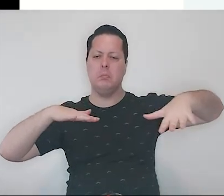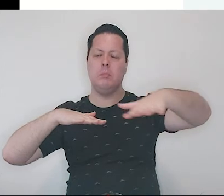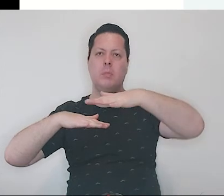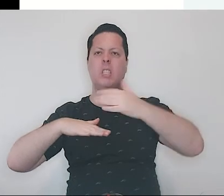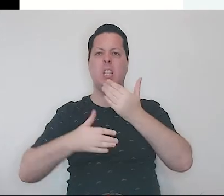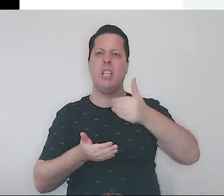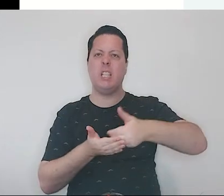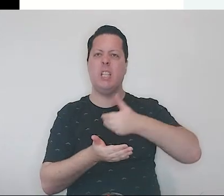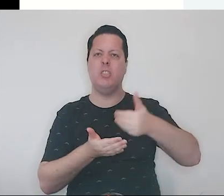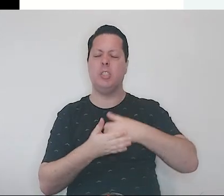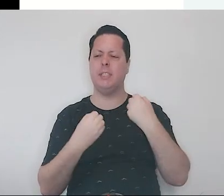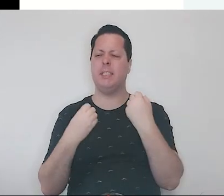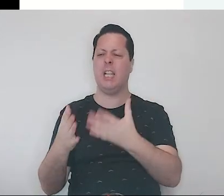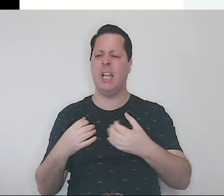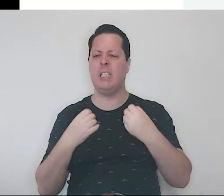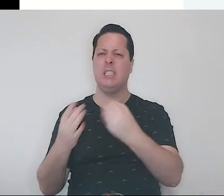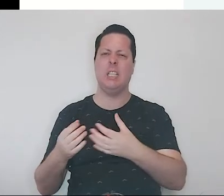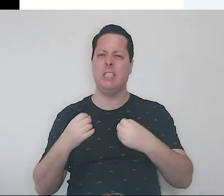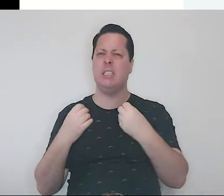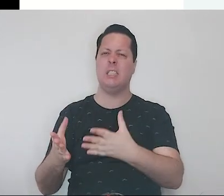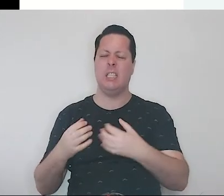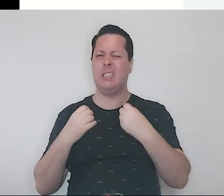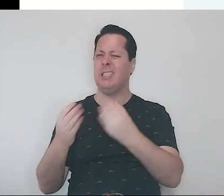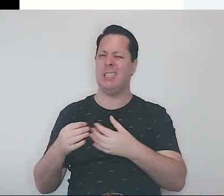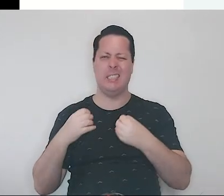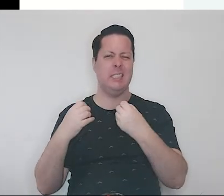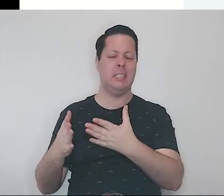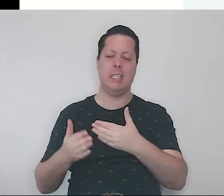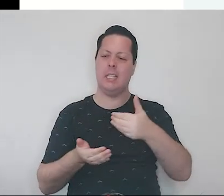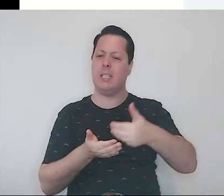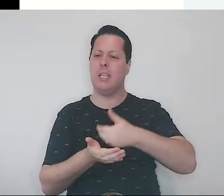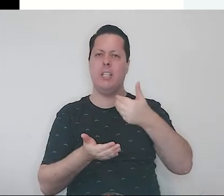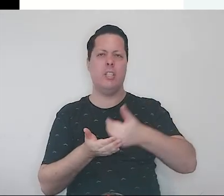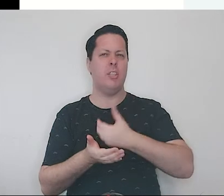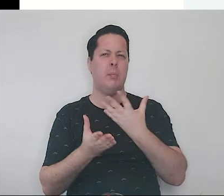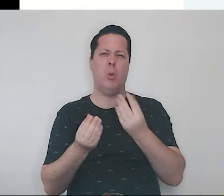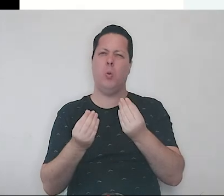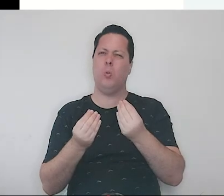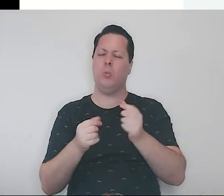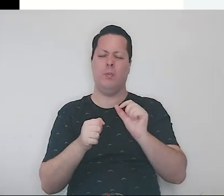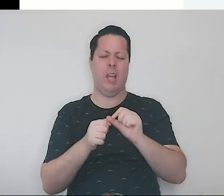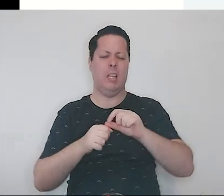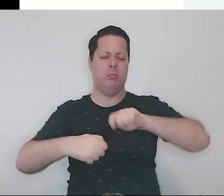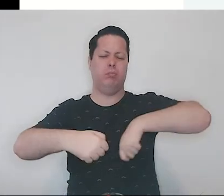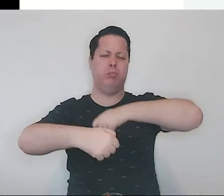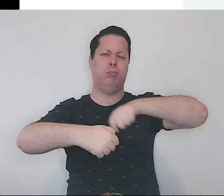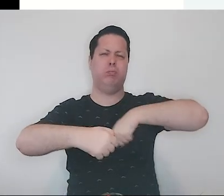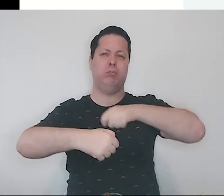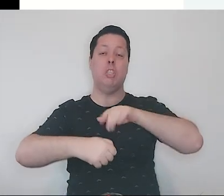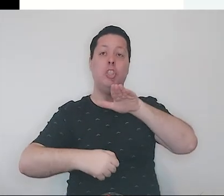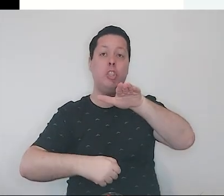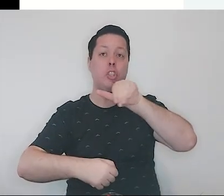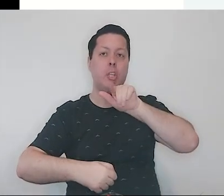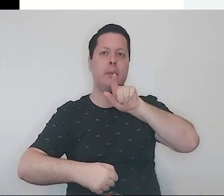e manda fazer uma grande quantidade de canja de inhame e chama o goi.